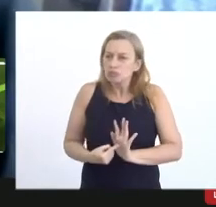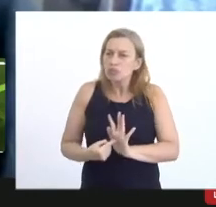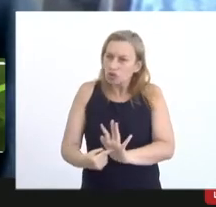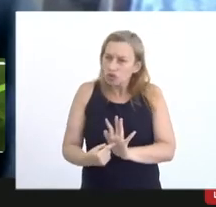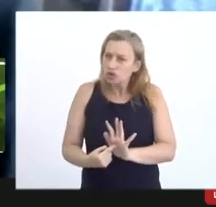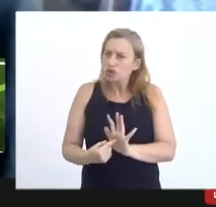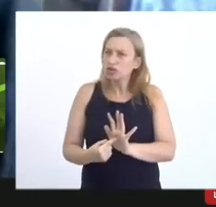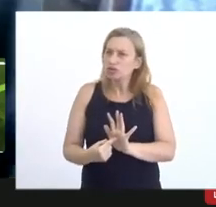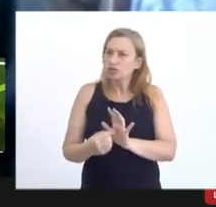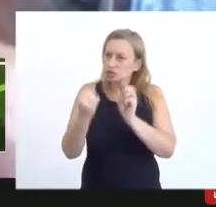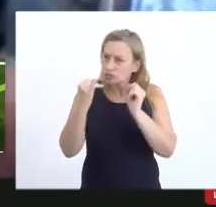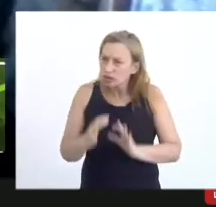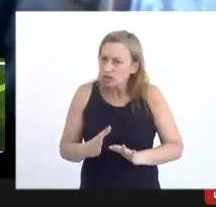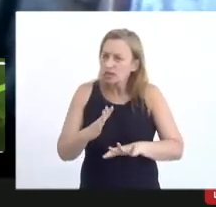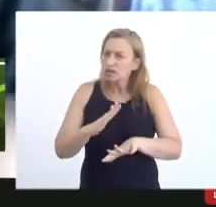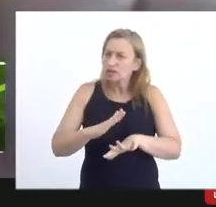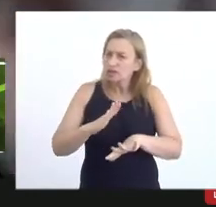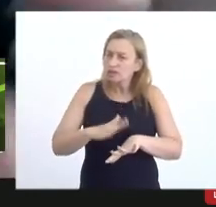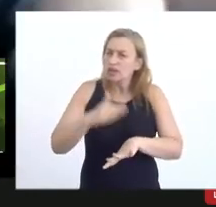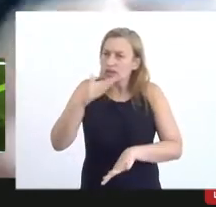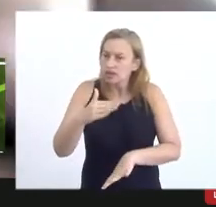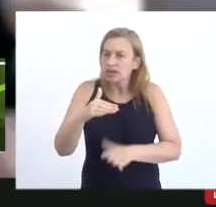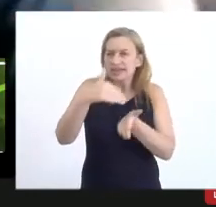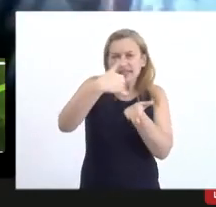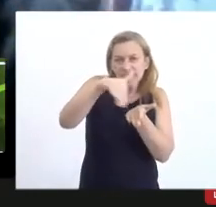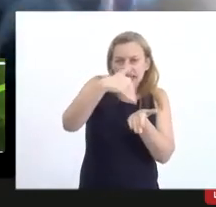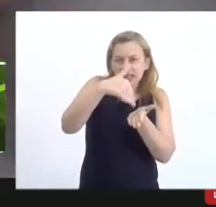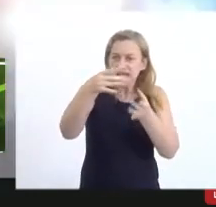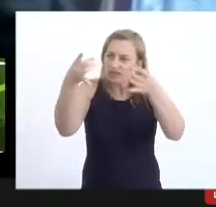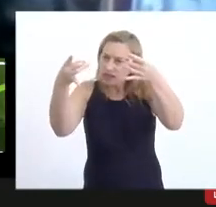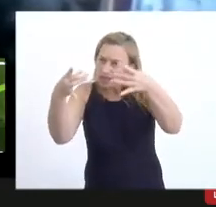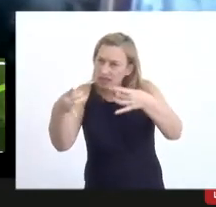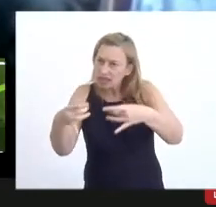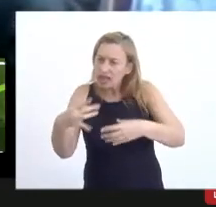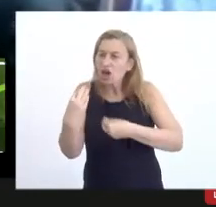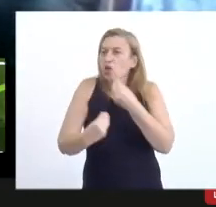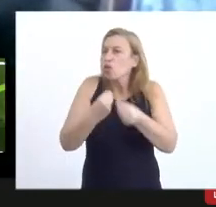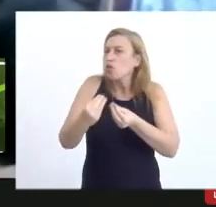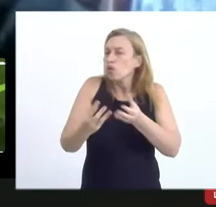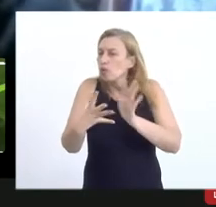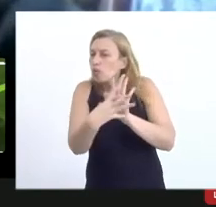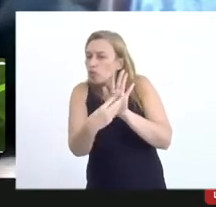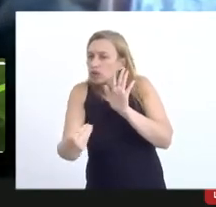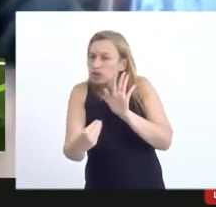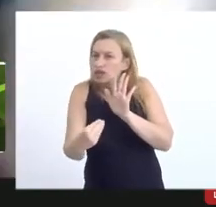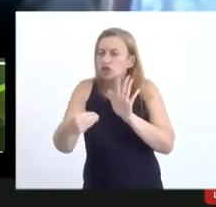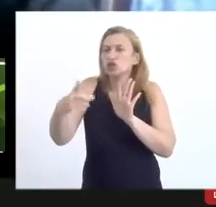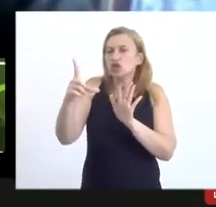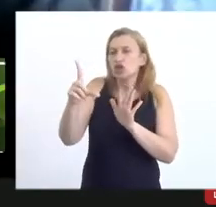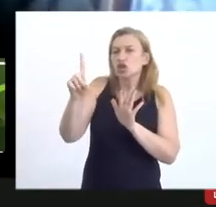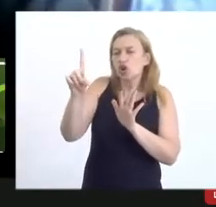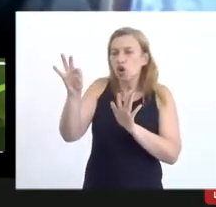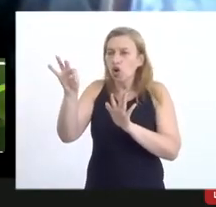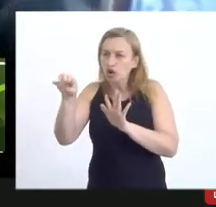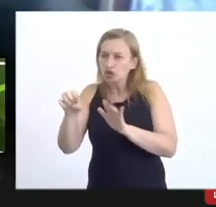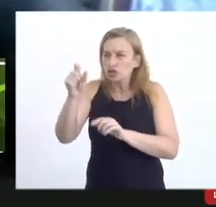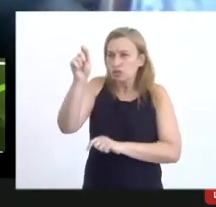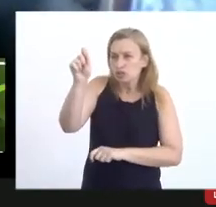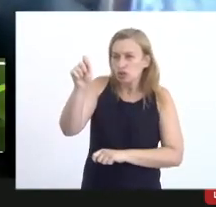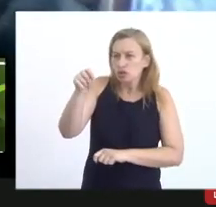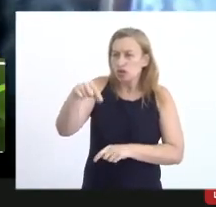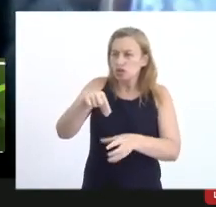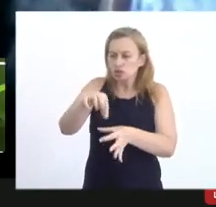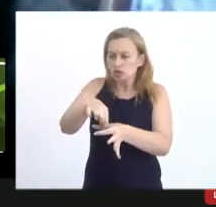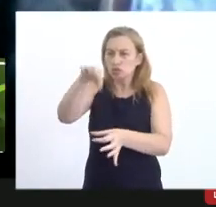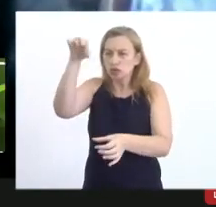que retroage que a secretaria vai determinar ou o modelo de lotes por sorteio ou algum outro modelo a gente pode